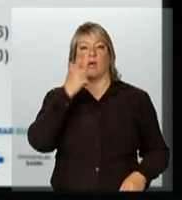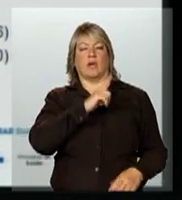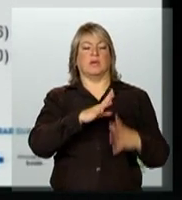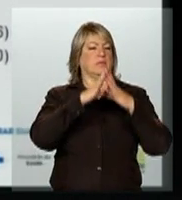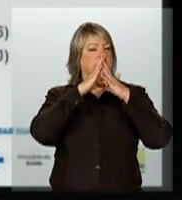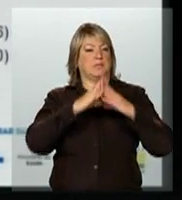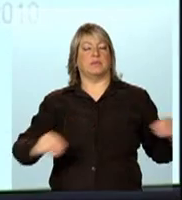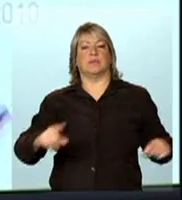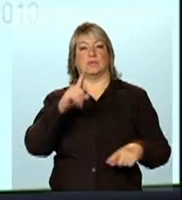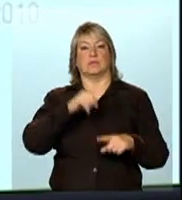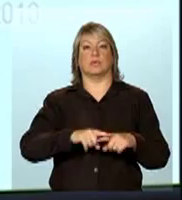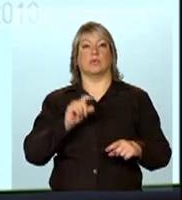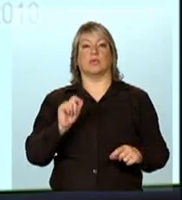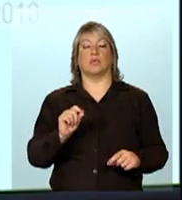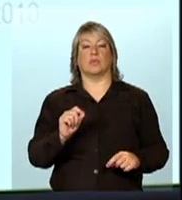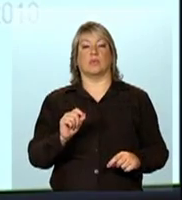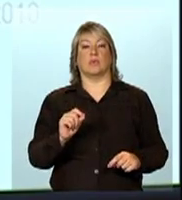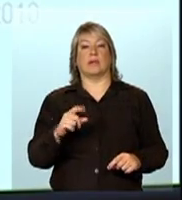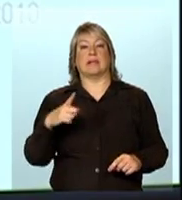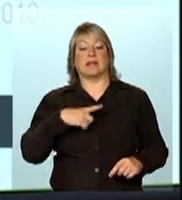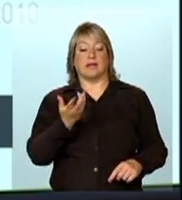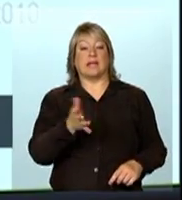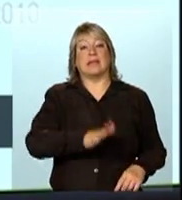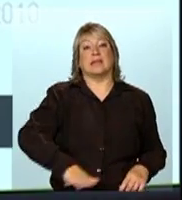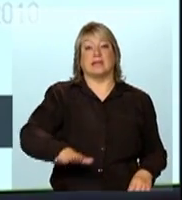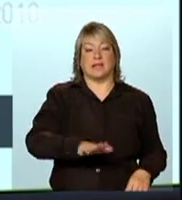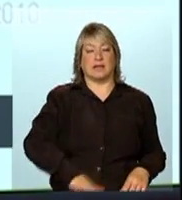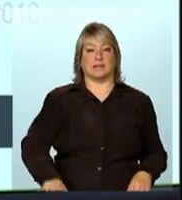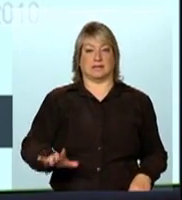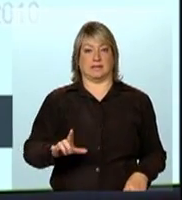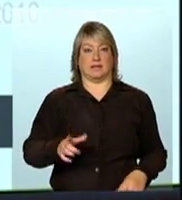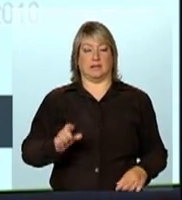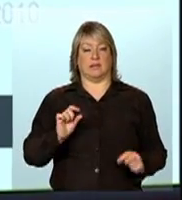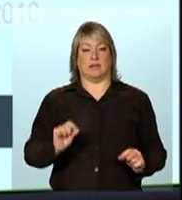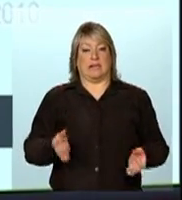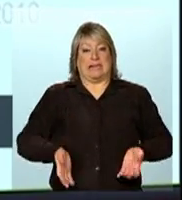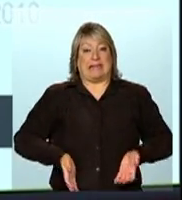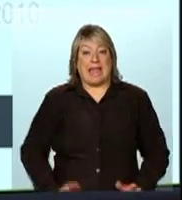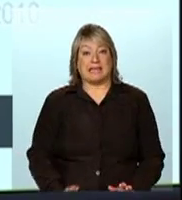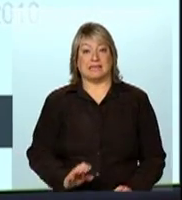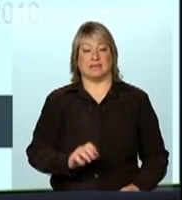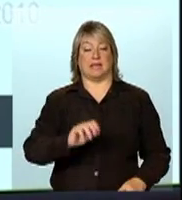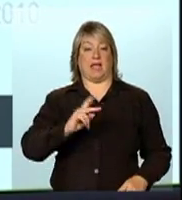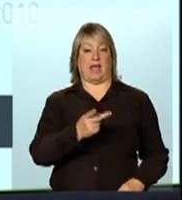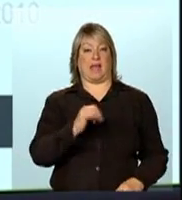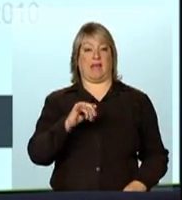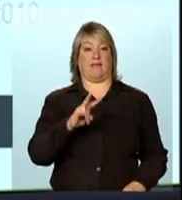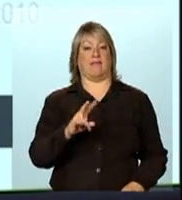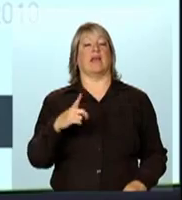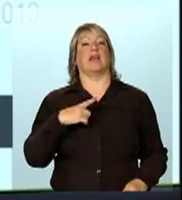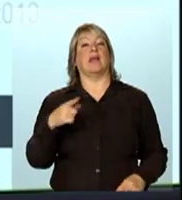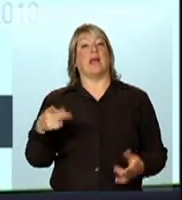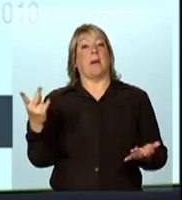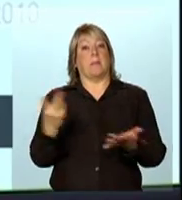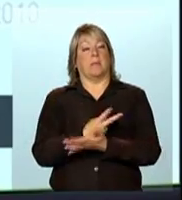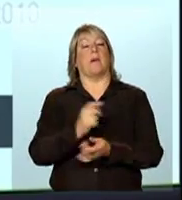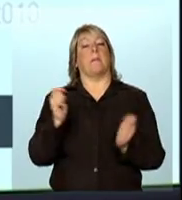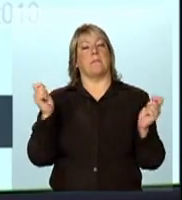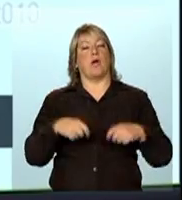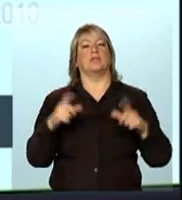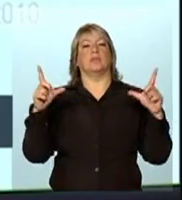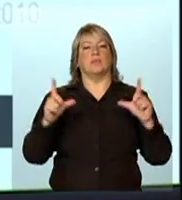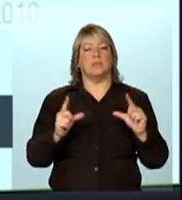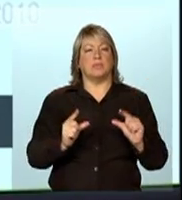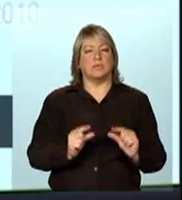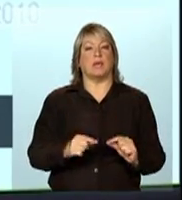completamente a chance de crianças, que já é muito pequeno o número de crianças no Brasil que nascem com HIV, mas mesmo esse número